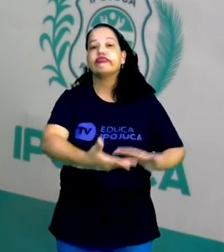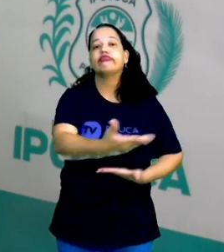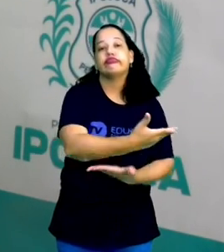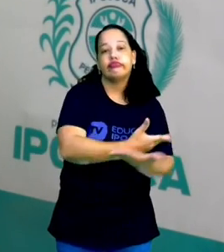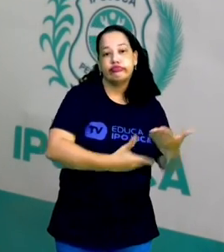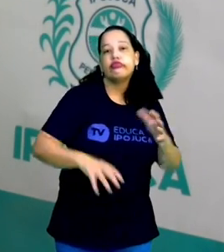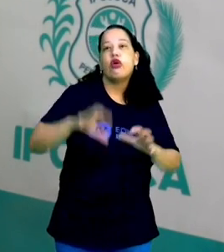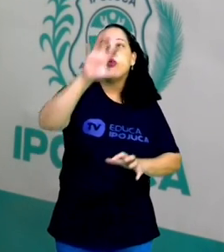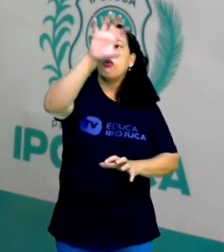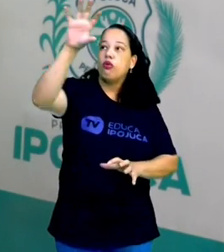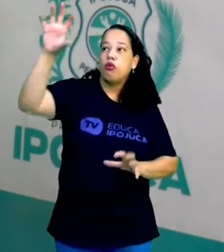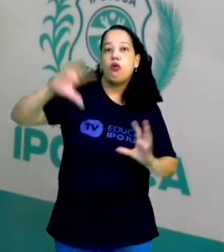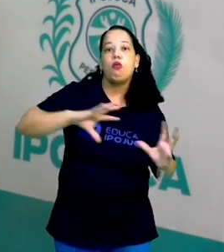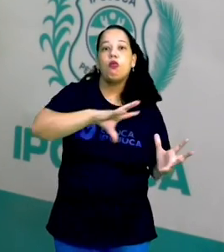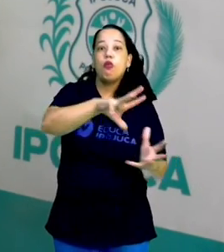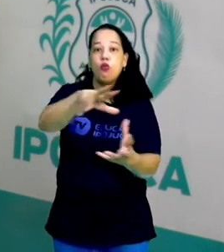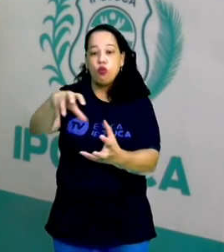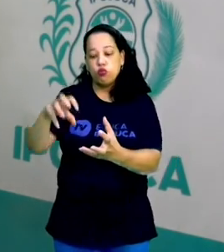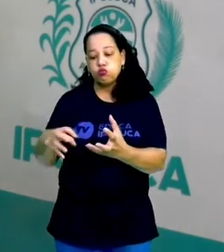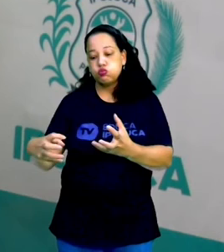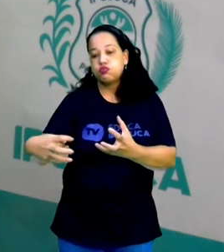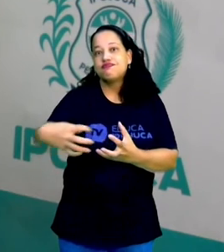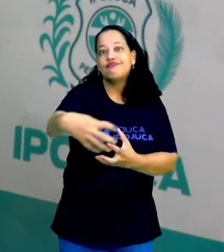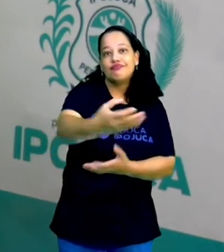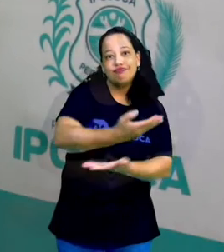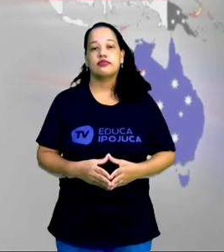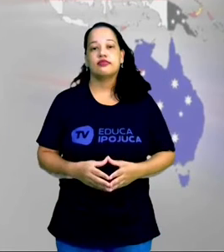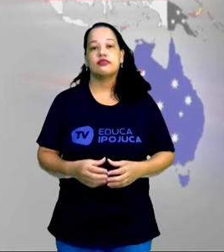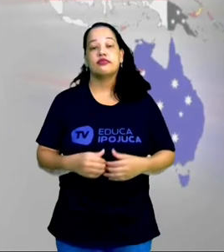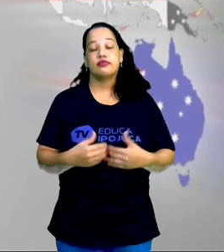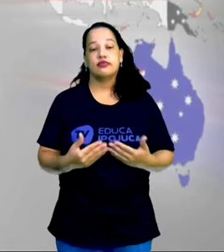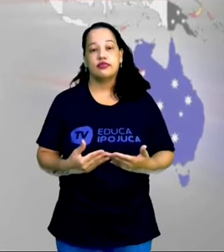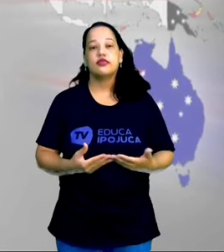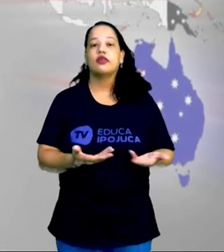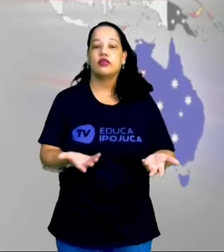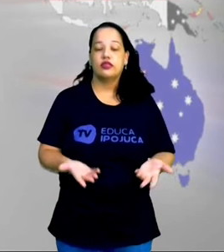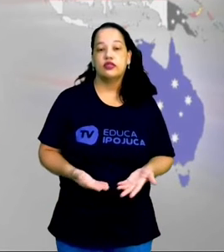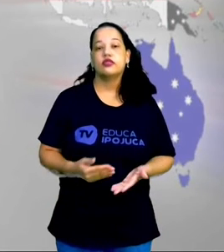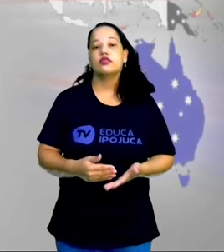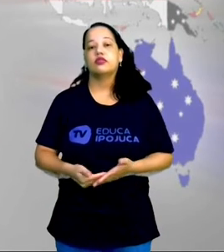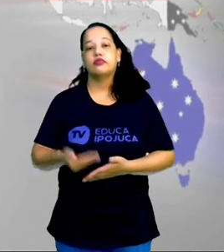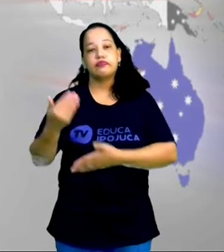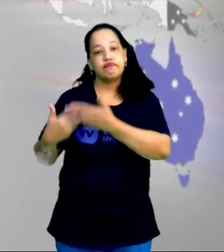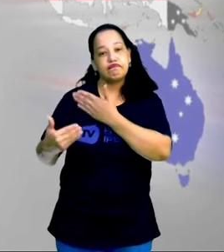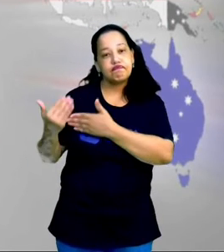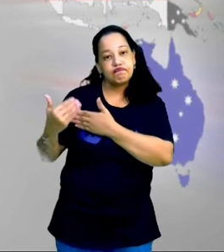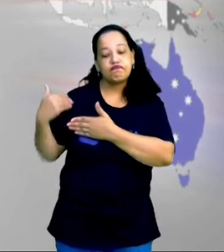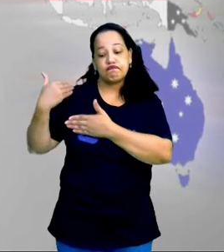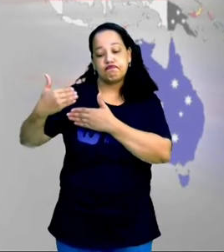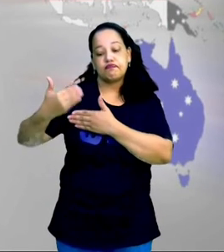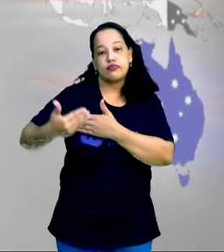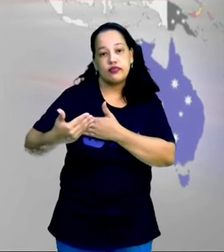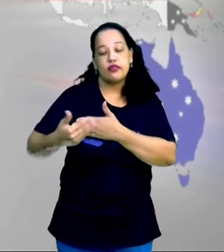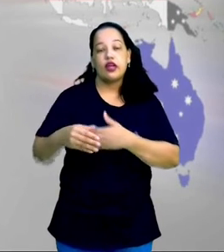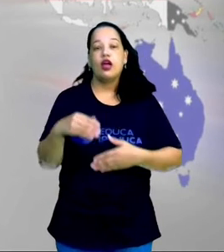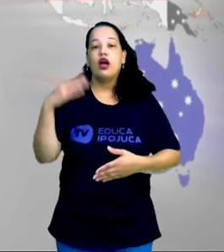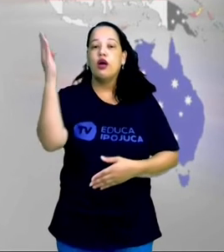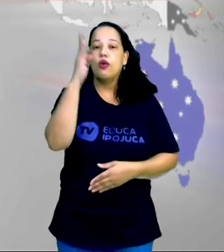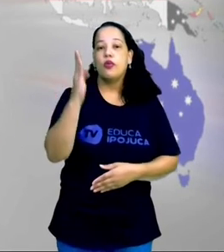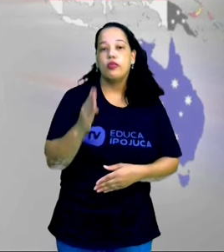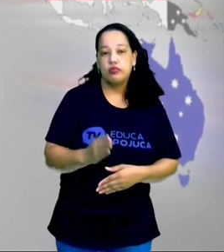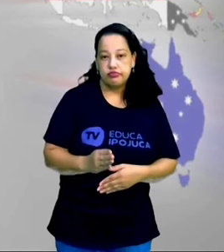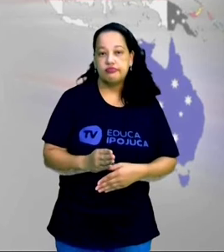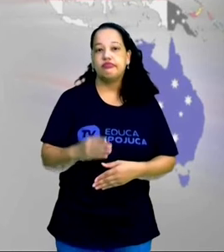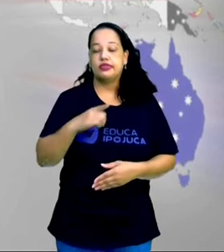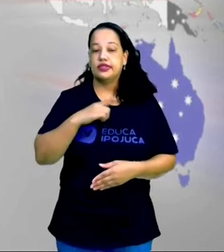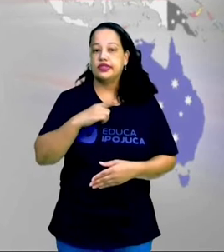outras regiões do planeta. Certo? Então, nas últimas décadas, o Brasil tem ampliado a